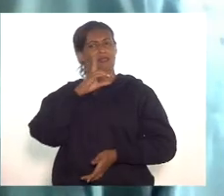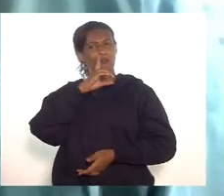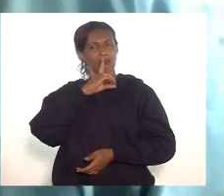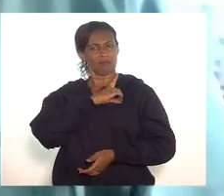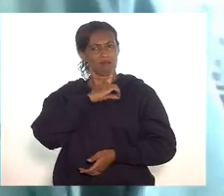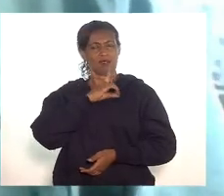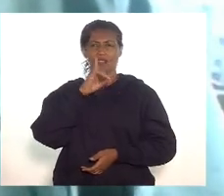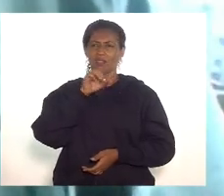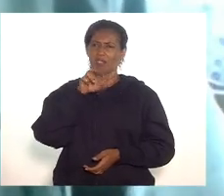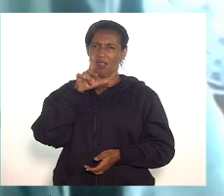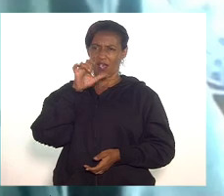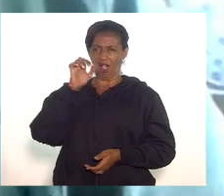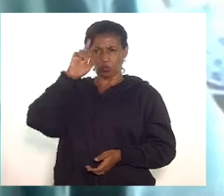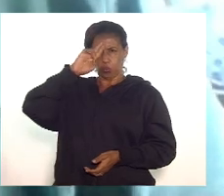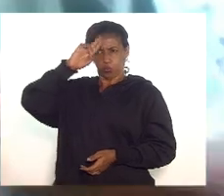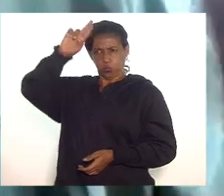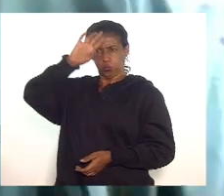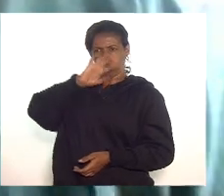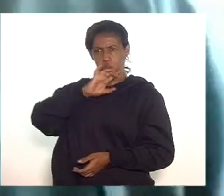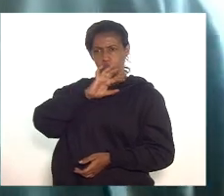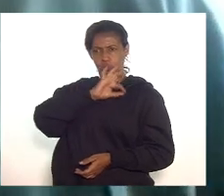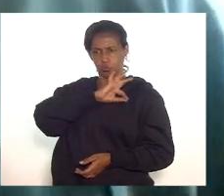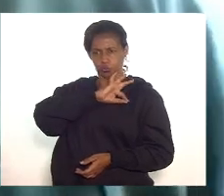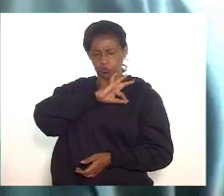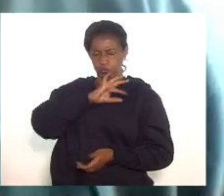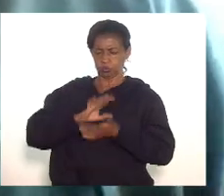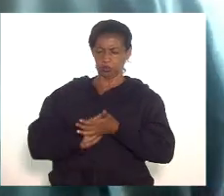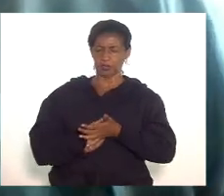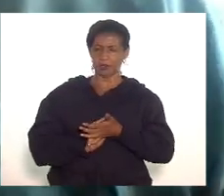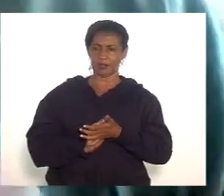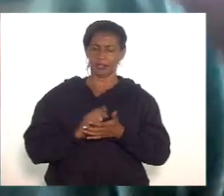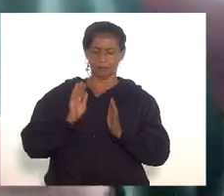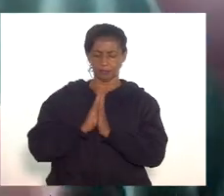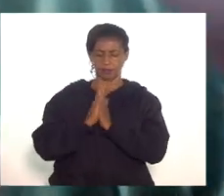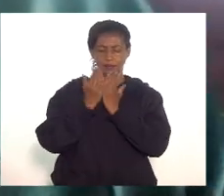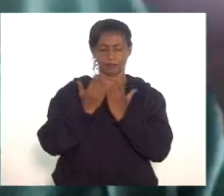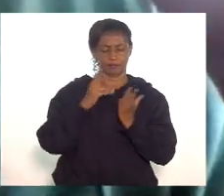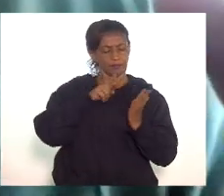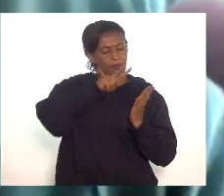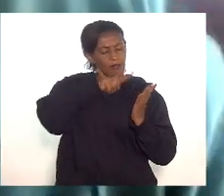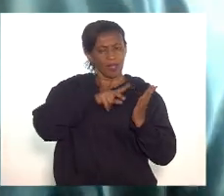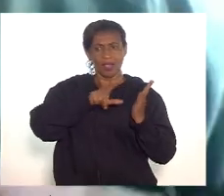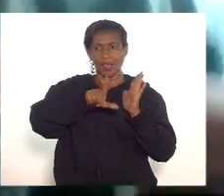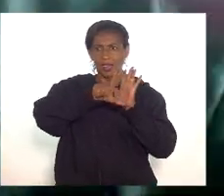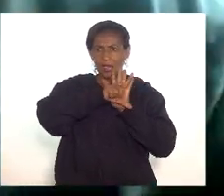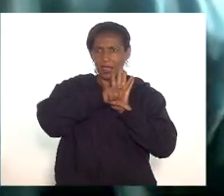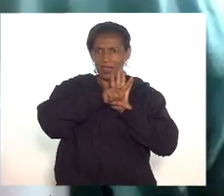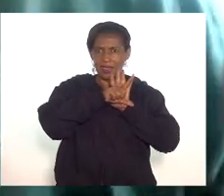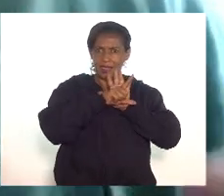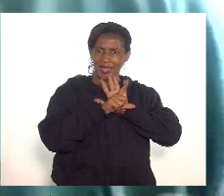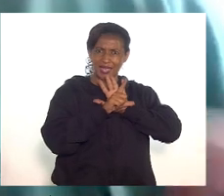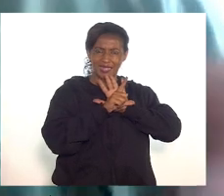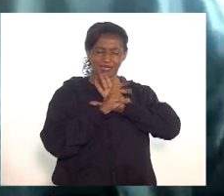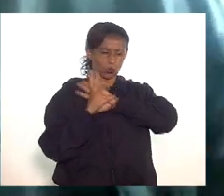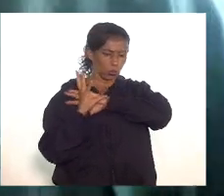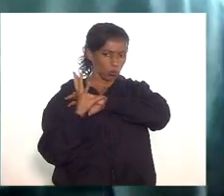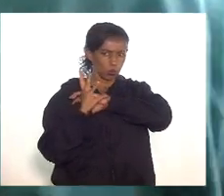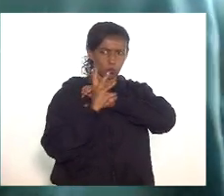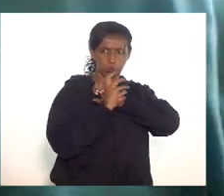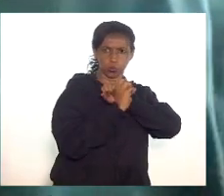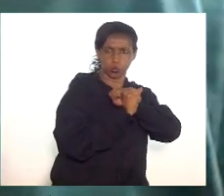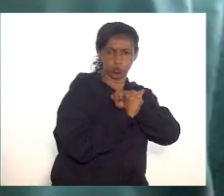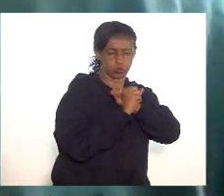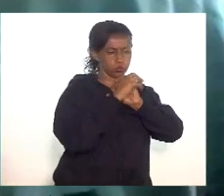apura crimes contra os animais, é muito mais fácil essas leis estarem condensadas e com o mesmo tipo de